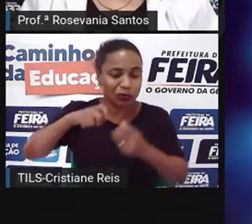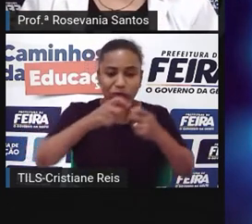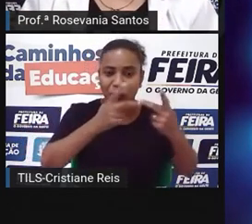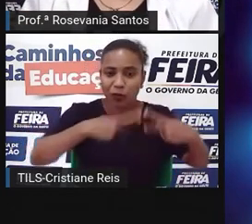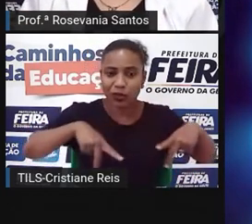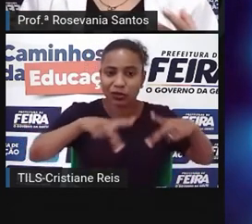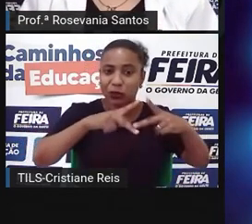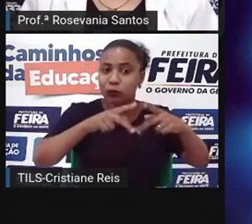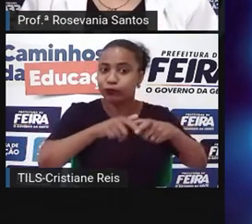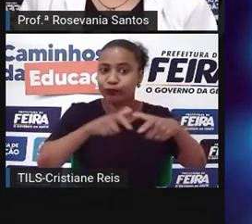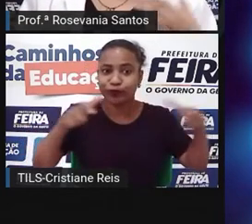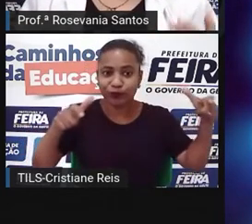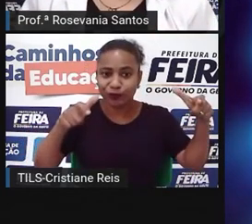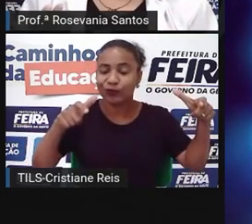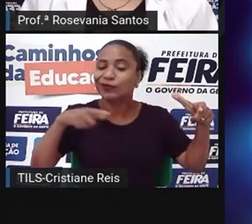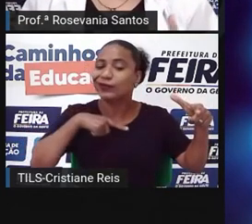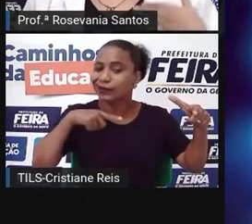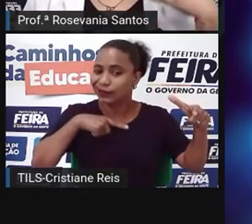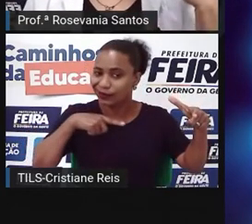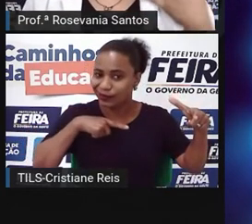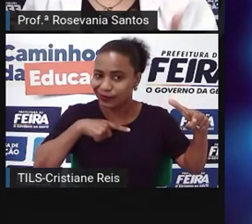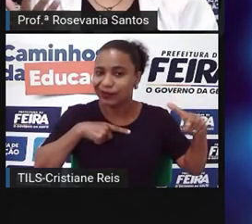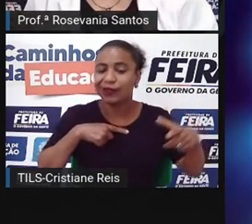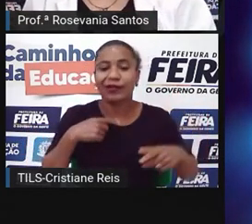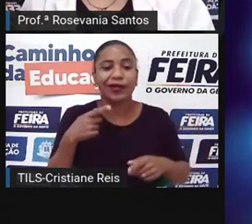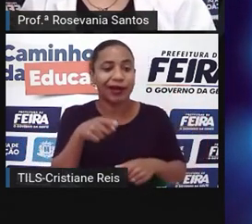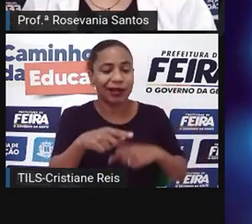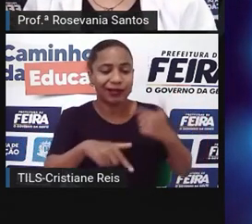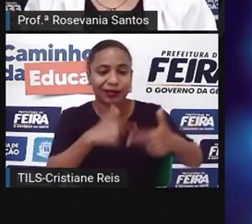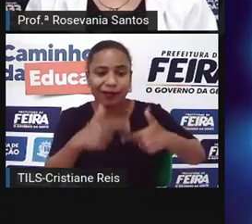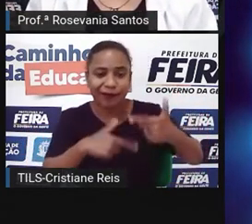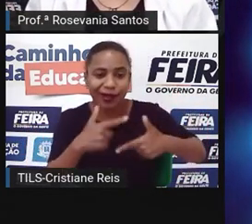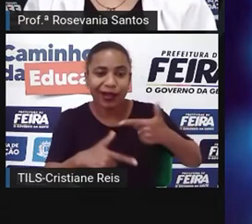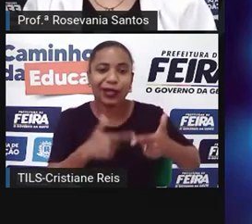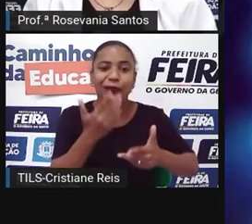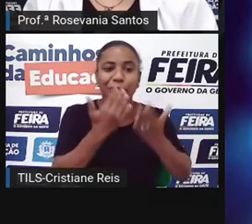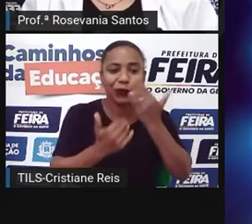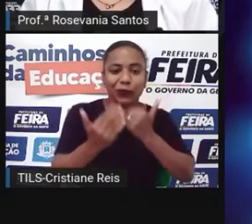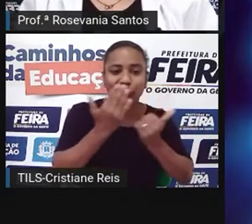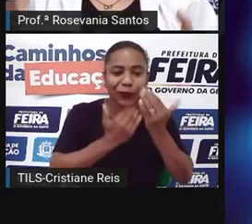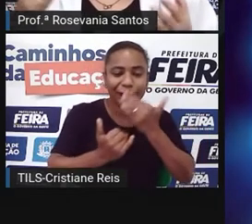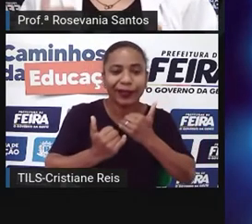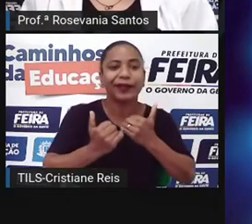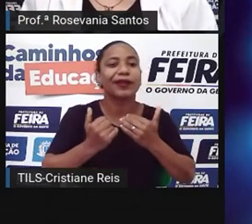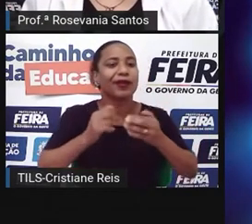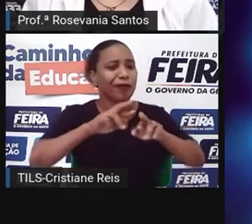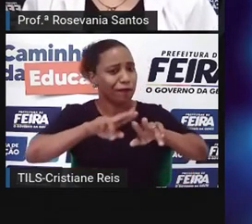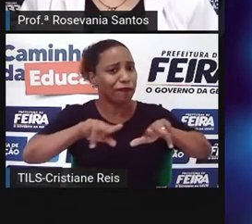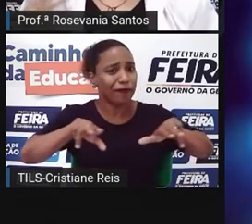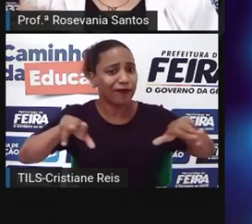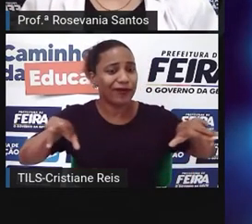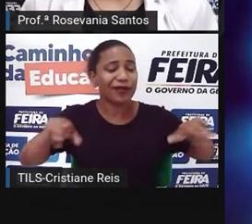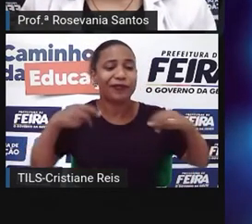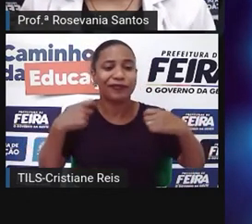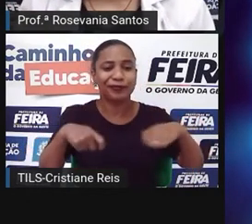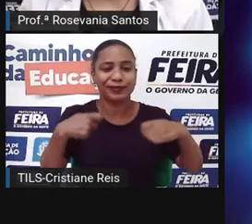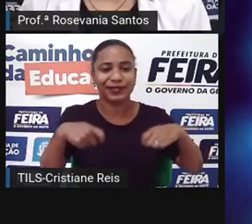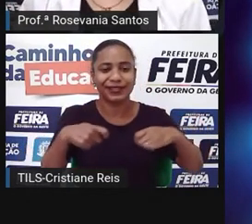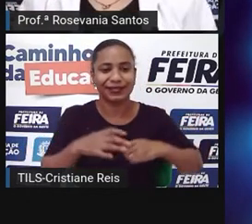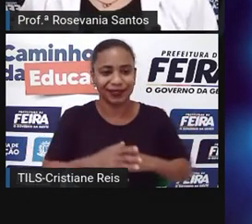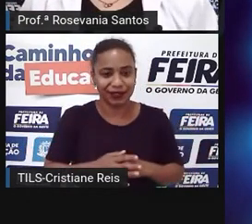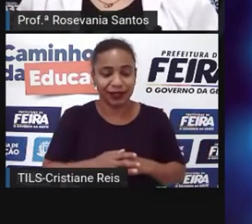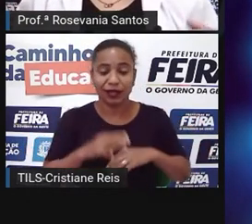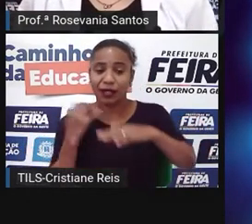ávida por trabalho, porque você precisa alimentar, você precisa manter essa população ocupada e a maioria das empresas perceberam